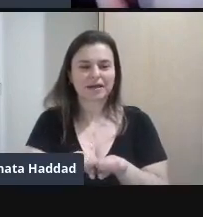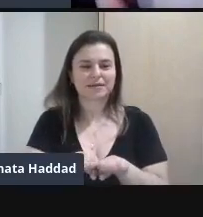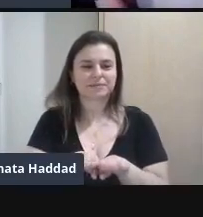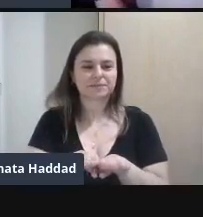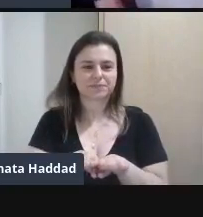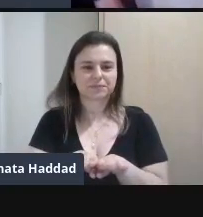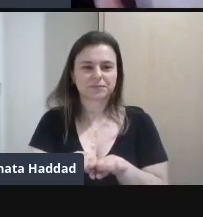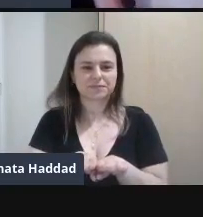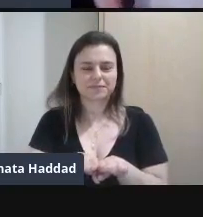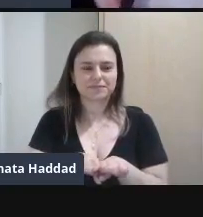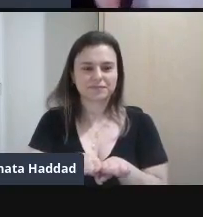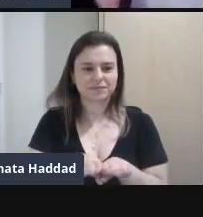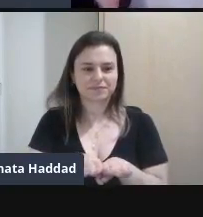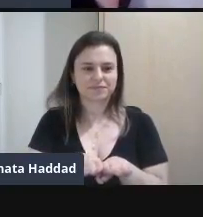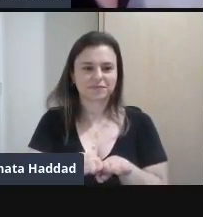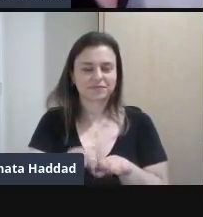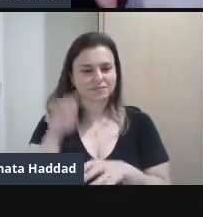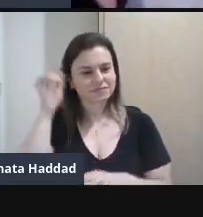Rita Que tamo aí